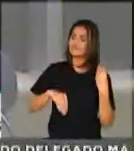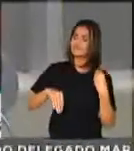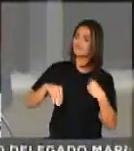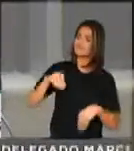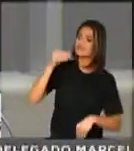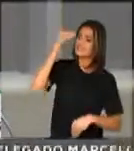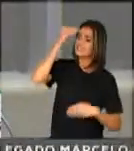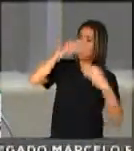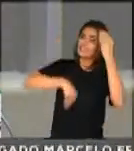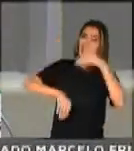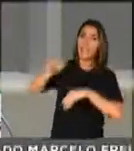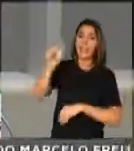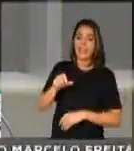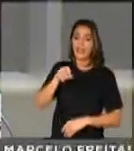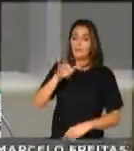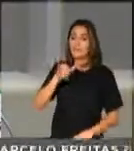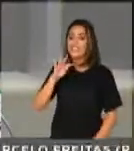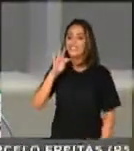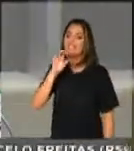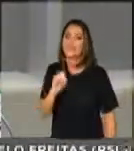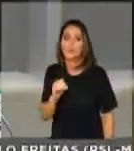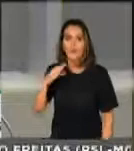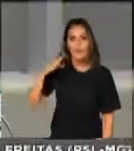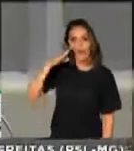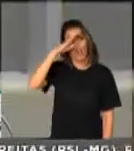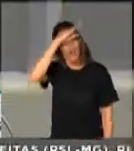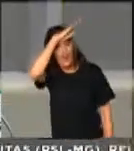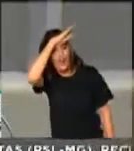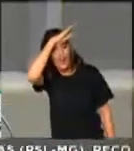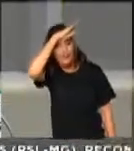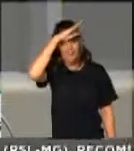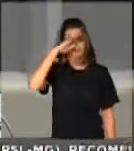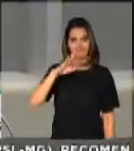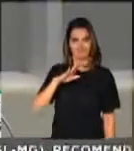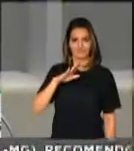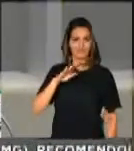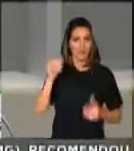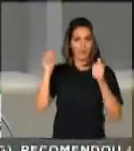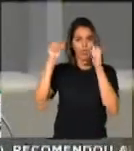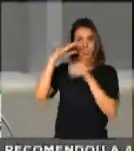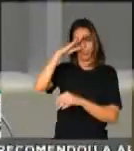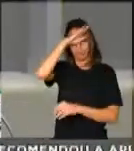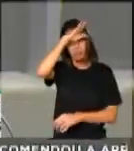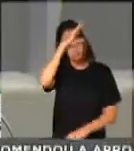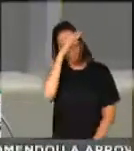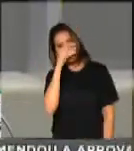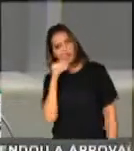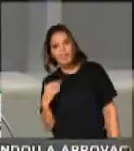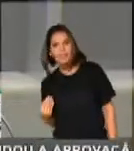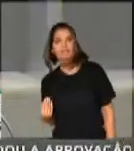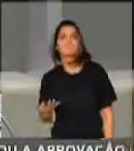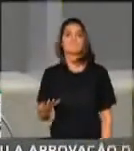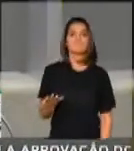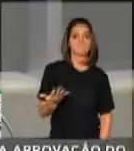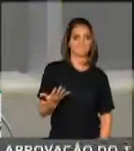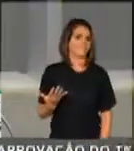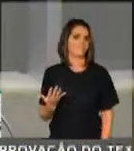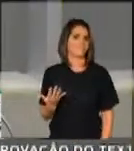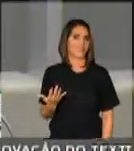derreteu em 100 dias. 100 dias foram suficientes para que a população